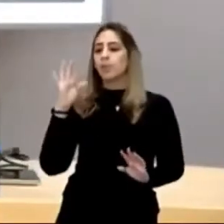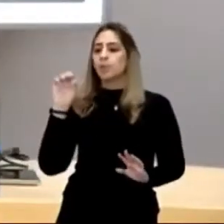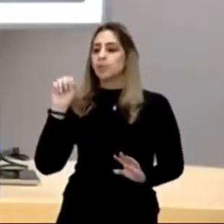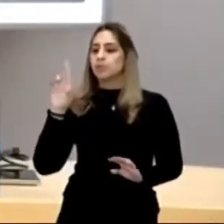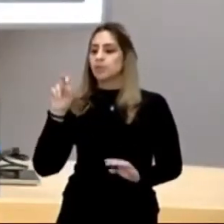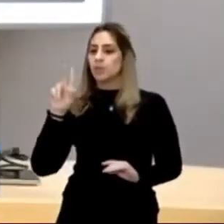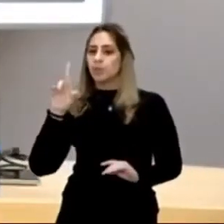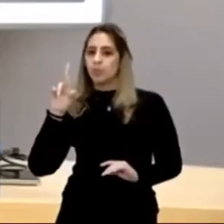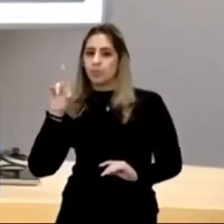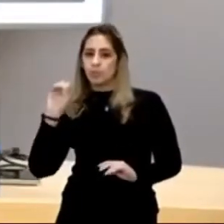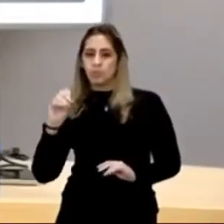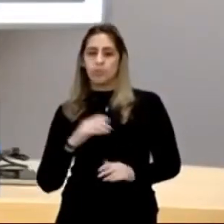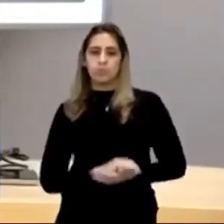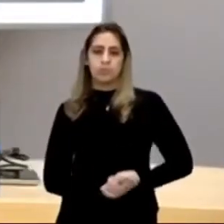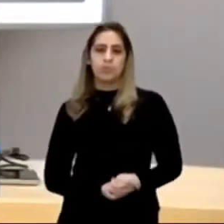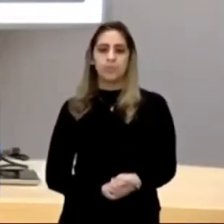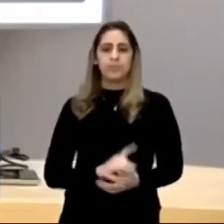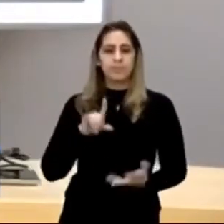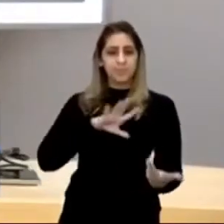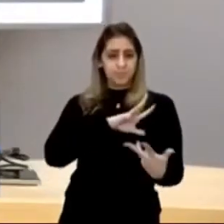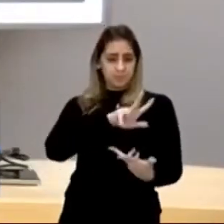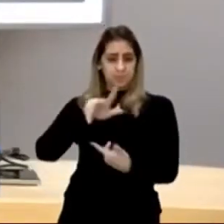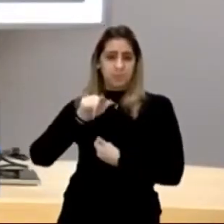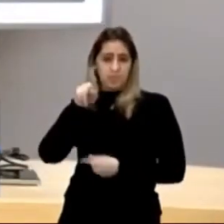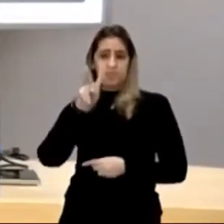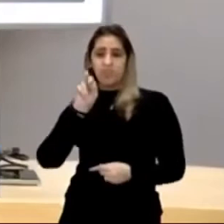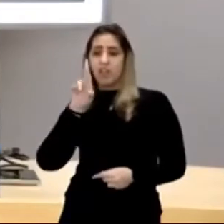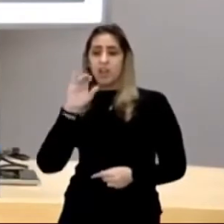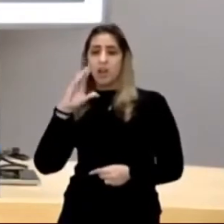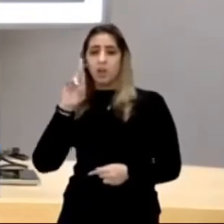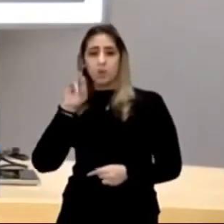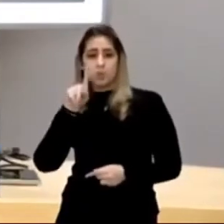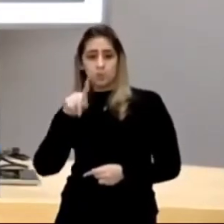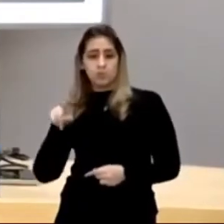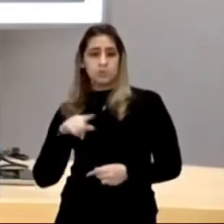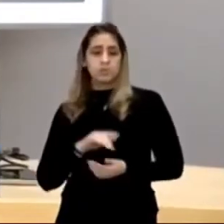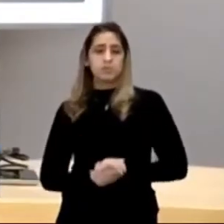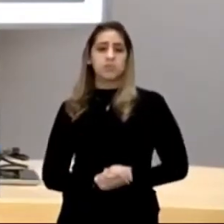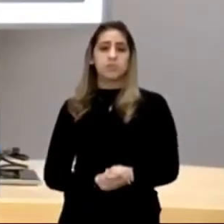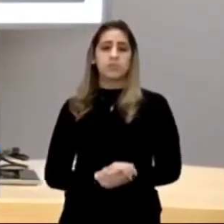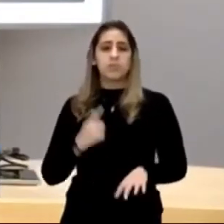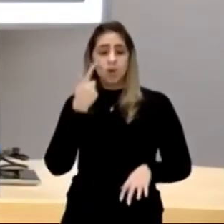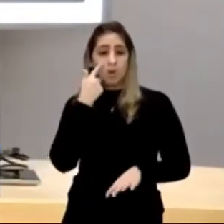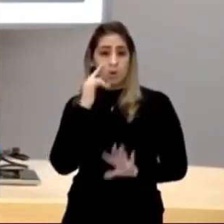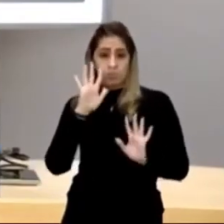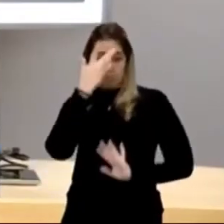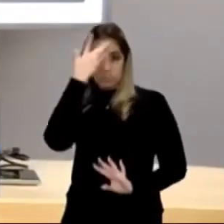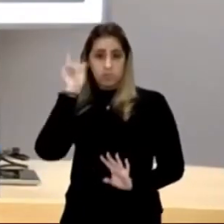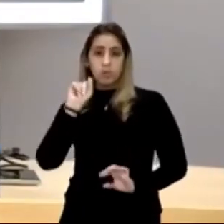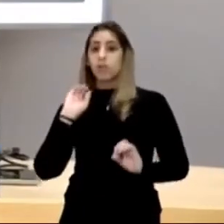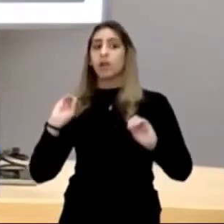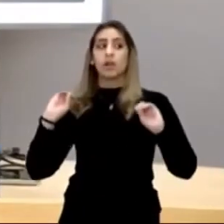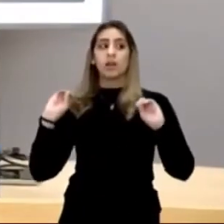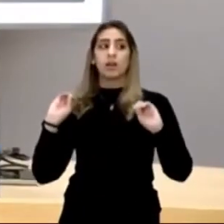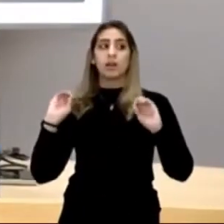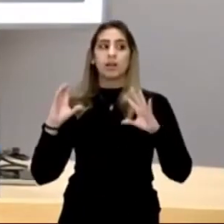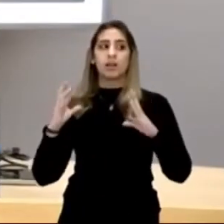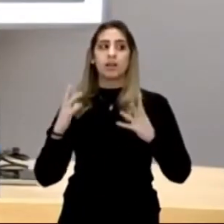o monte de pascual, a terra, a ilha de Veracruz, terra de Veracruz, olha só gente, o que acontece,